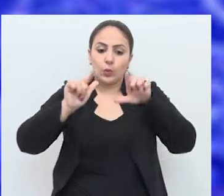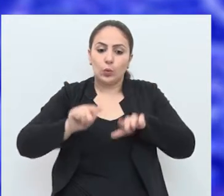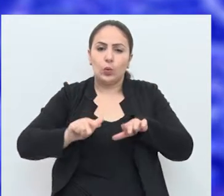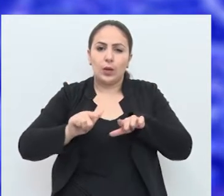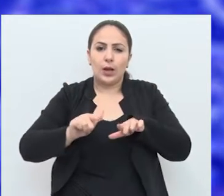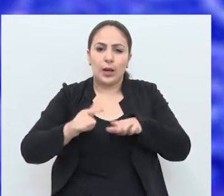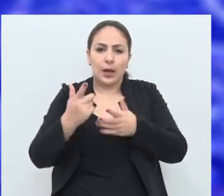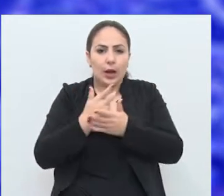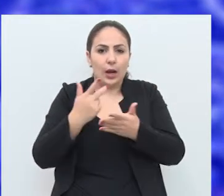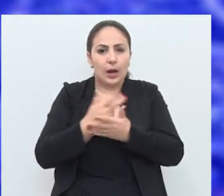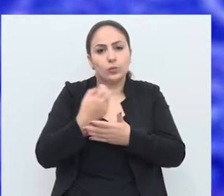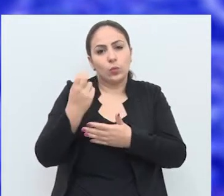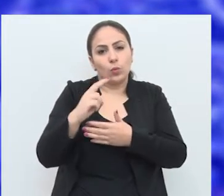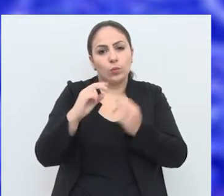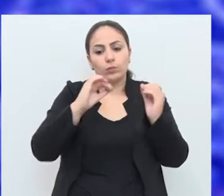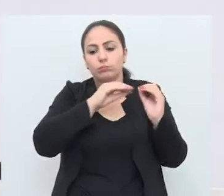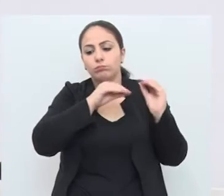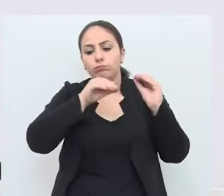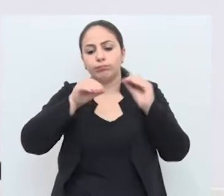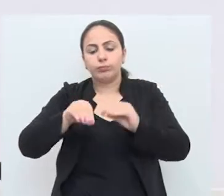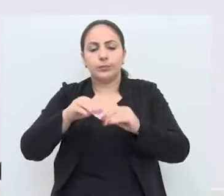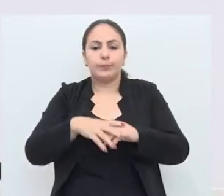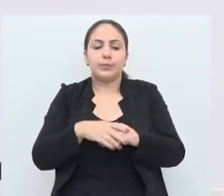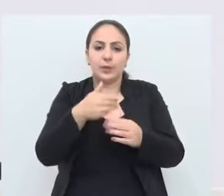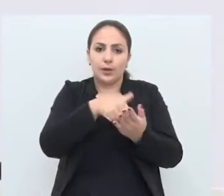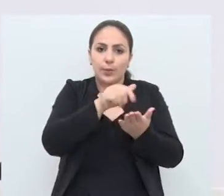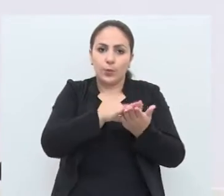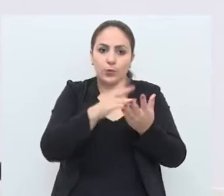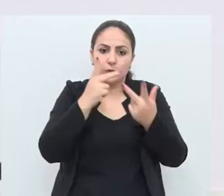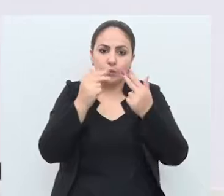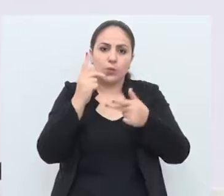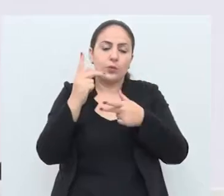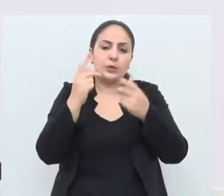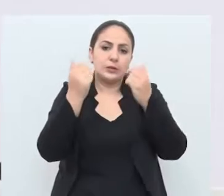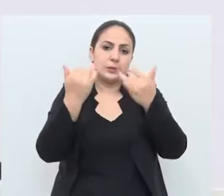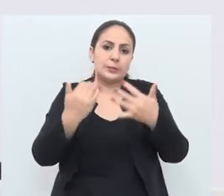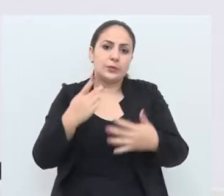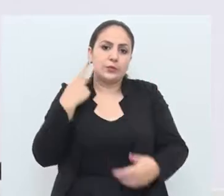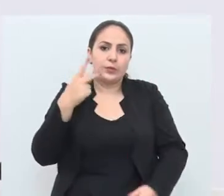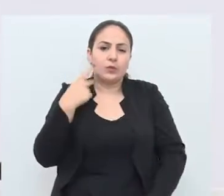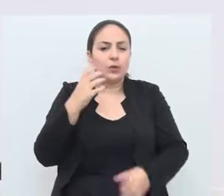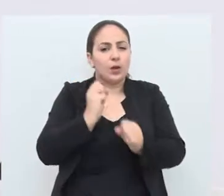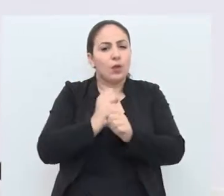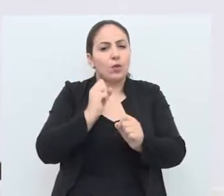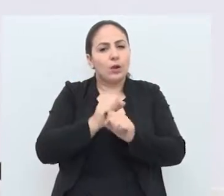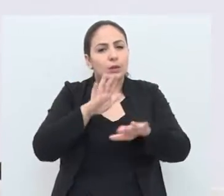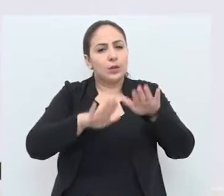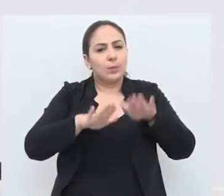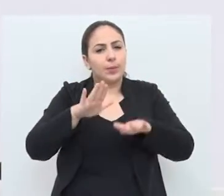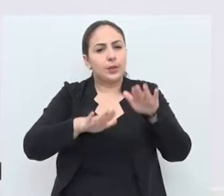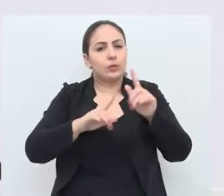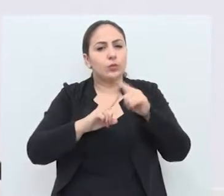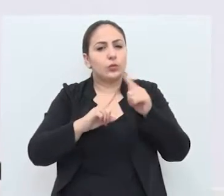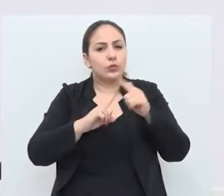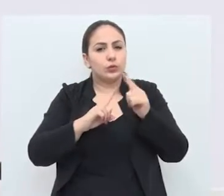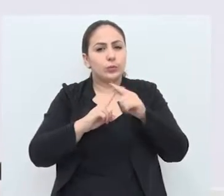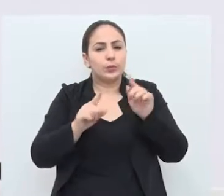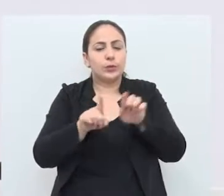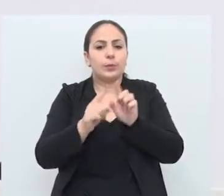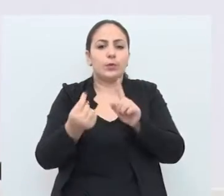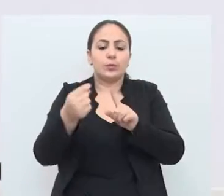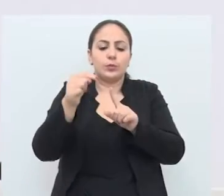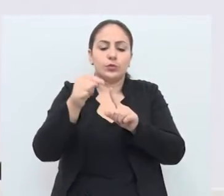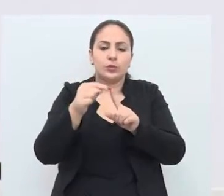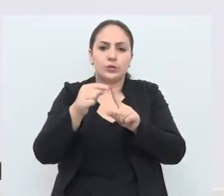clandestinos e ocupações. A multa, como explica o vereador Patrick, será calculada conforme o tipo e